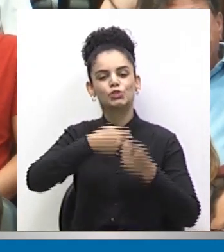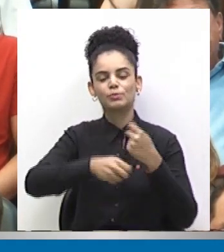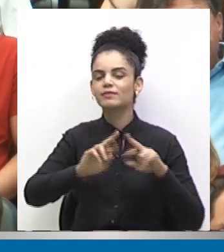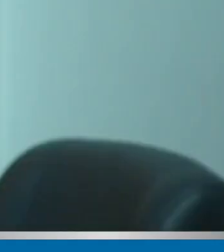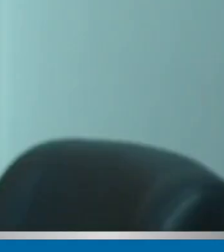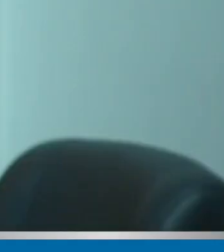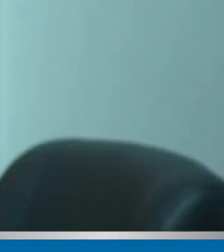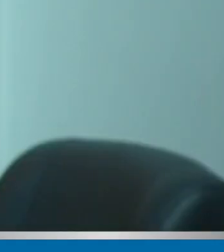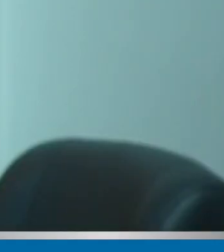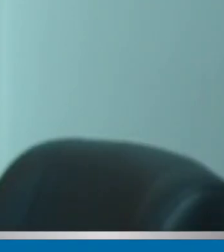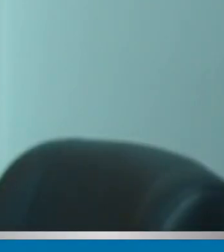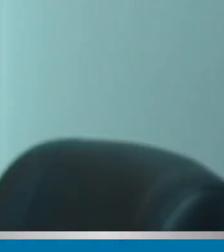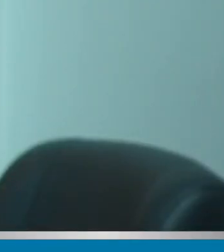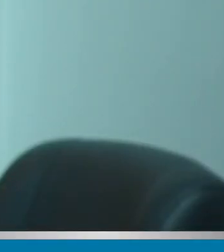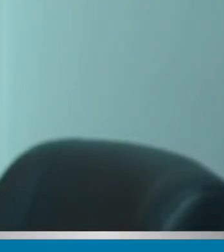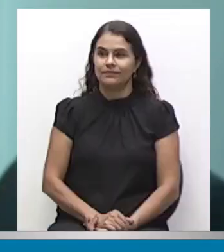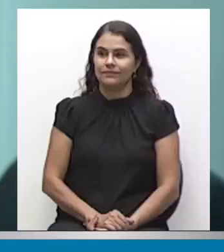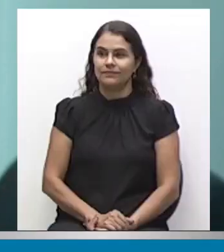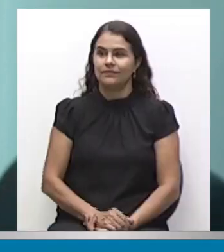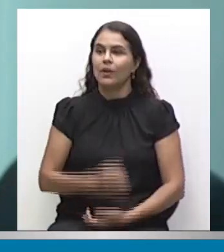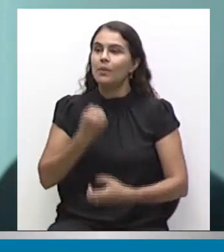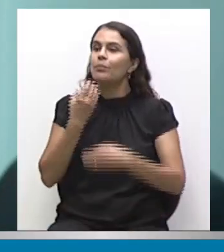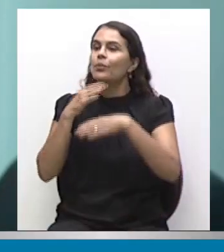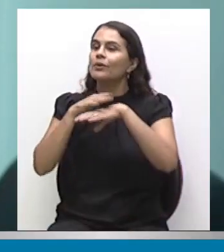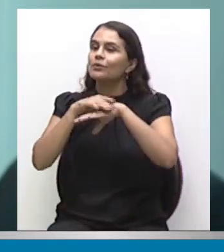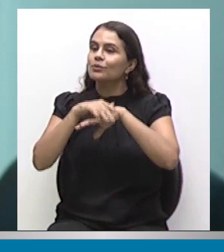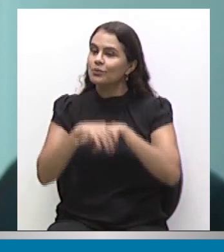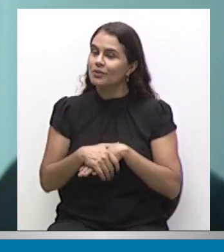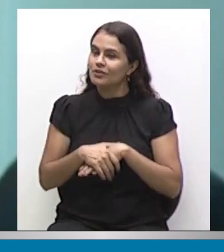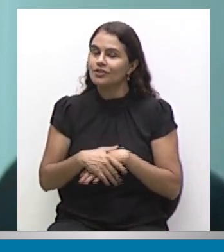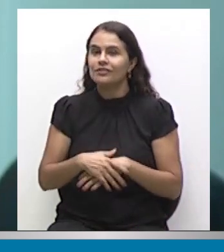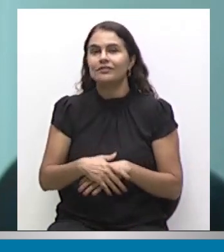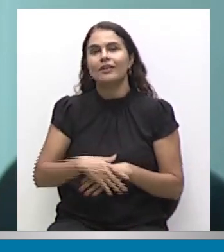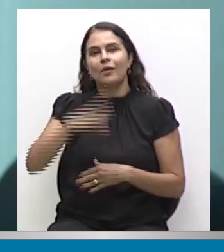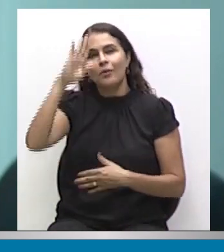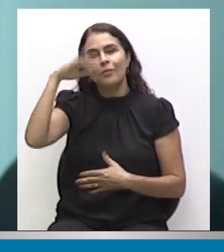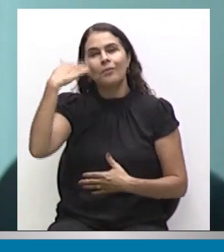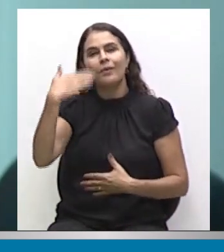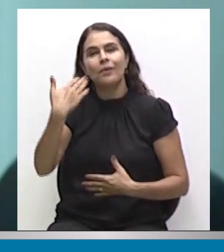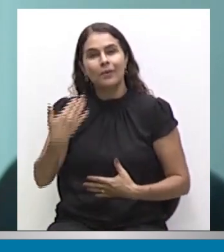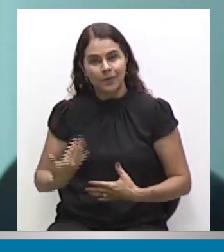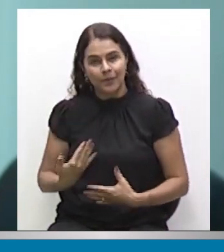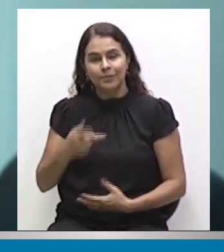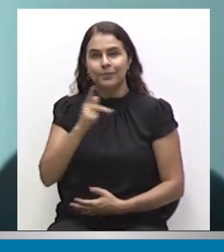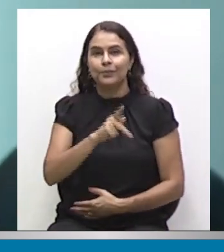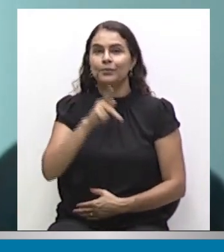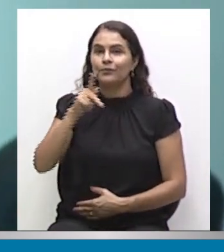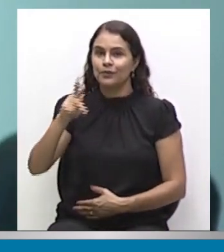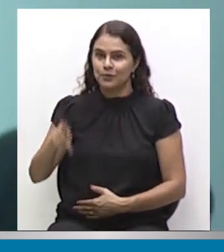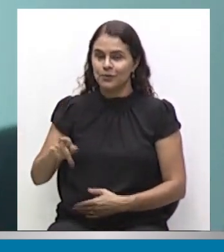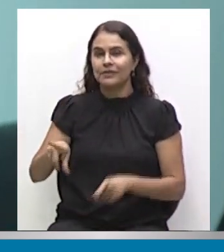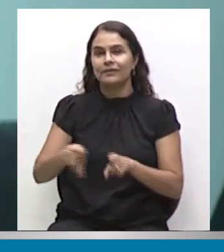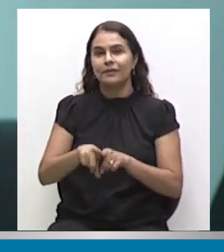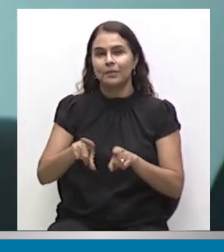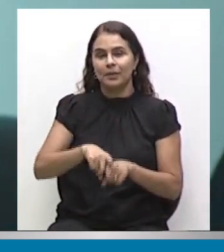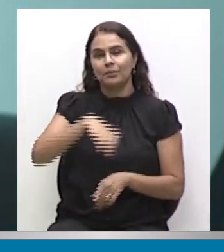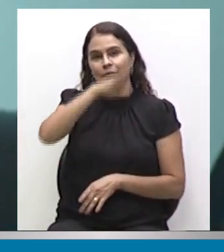É uma honra para os professores e acadêmicos do curso de administração